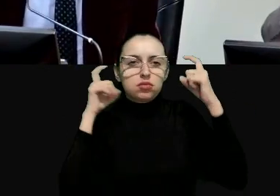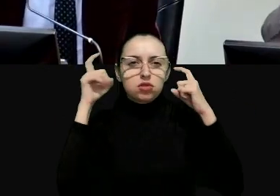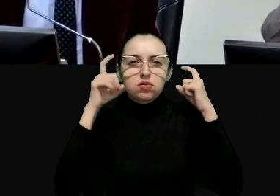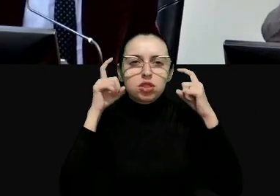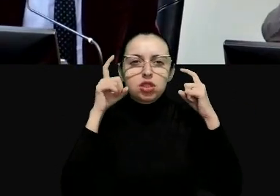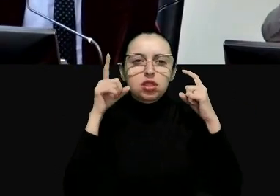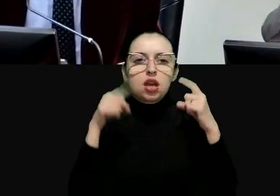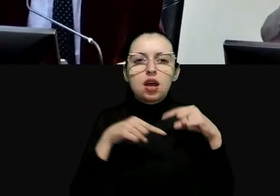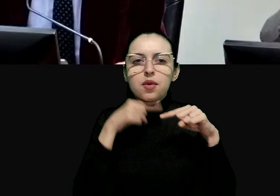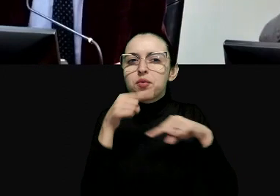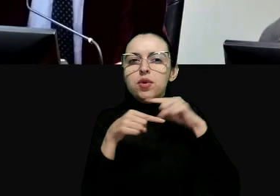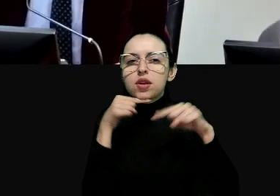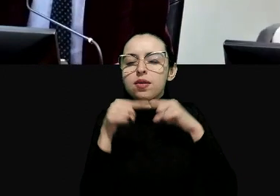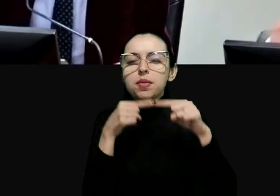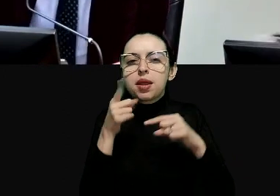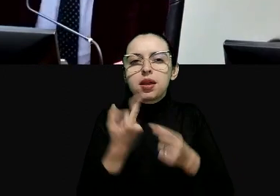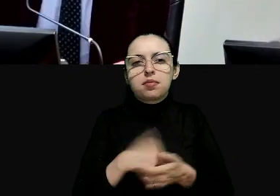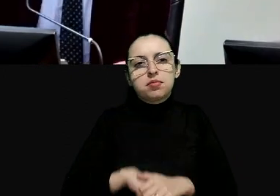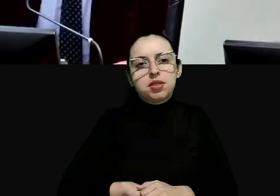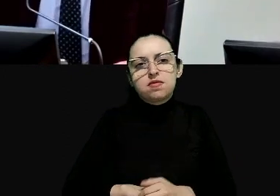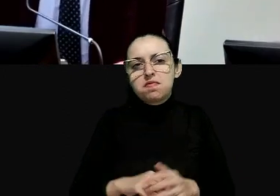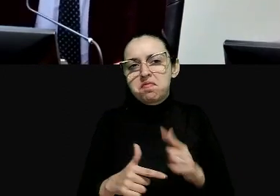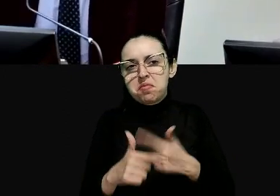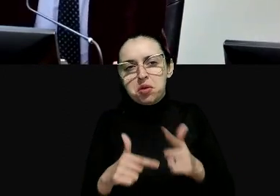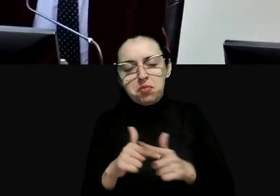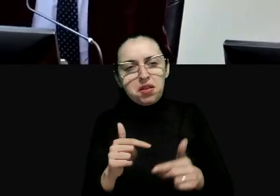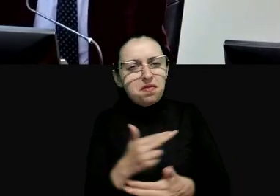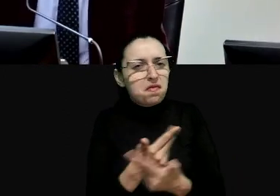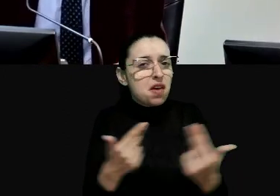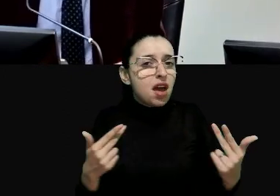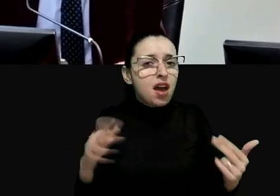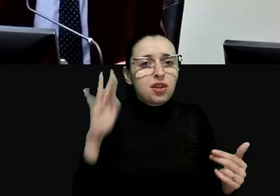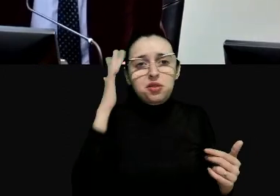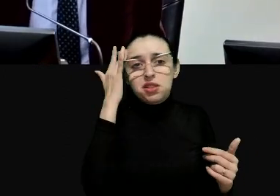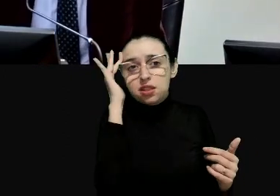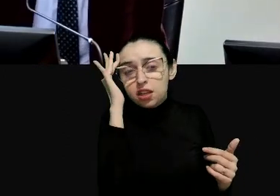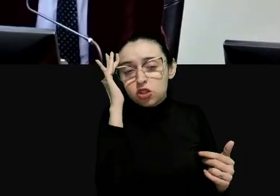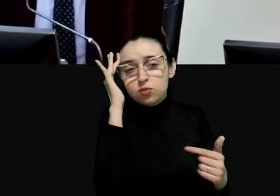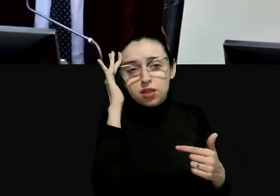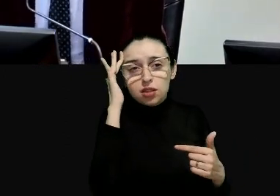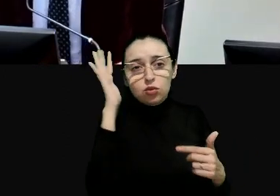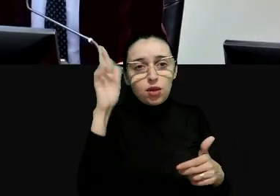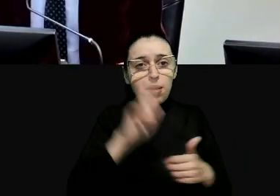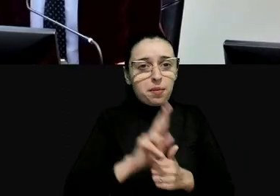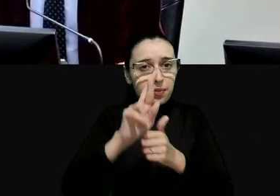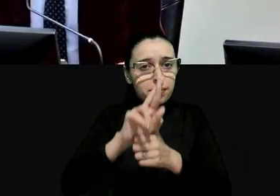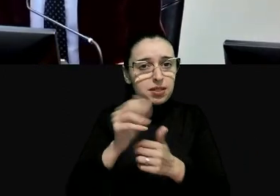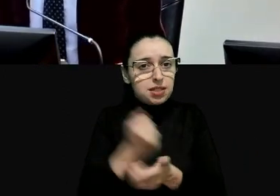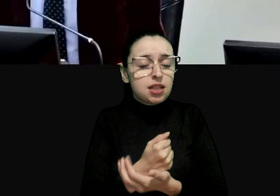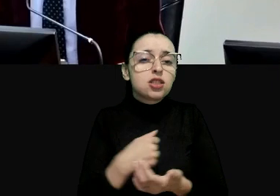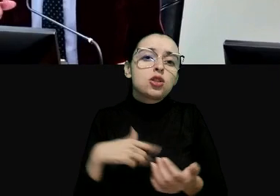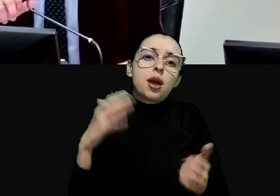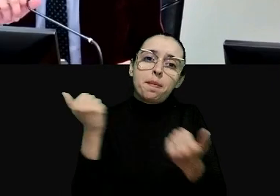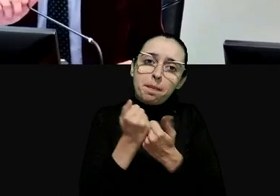sociedade e com as suas interpretações quer dar uma contribuição para